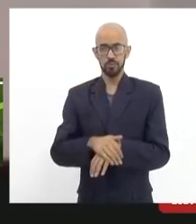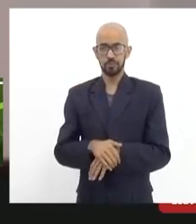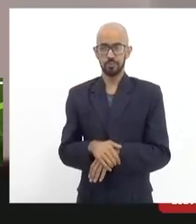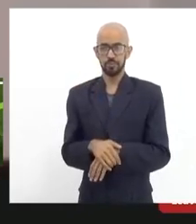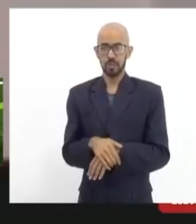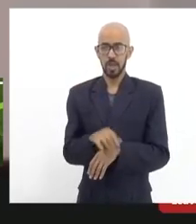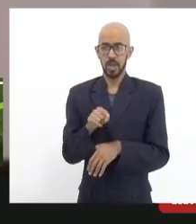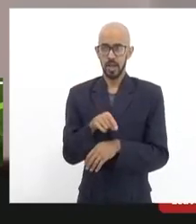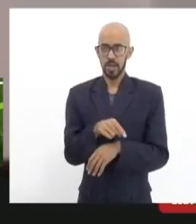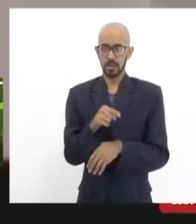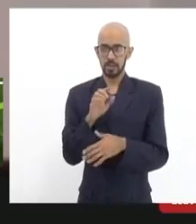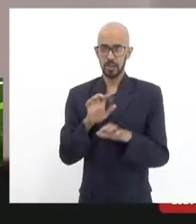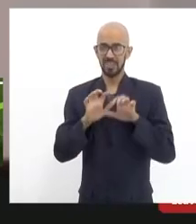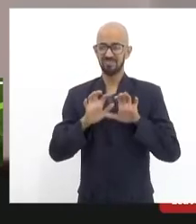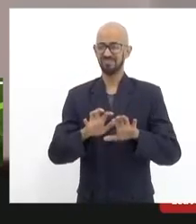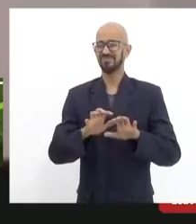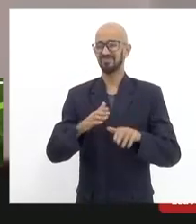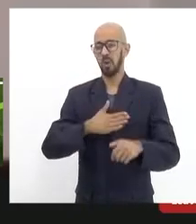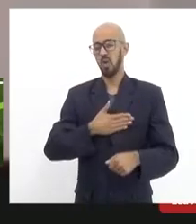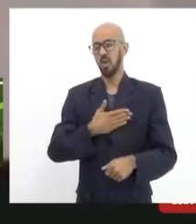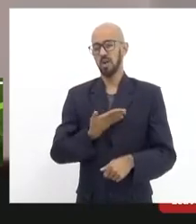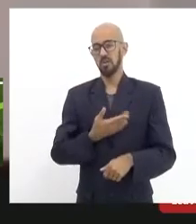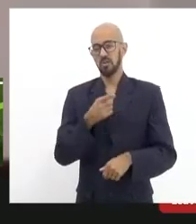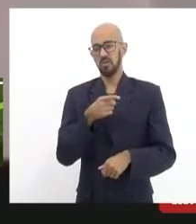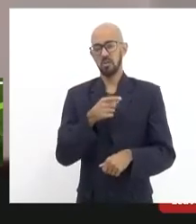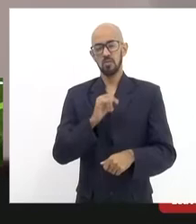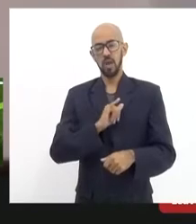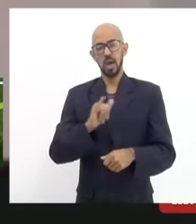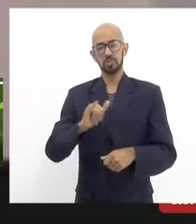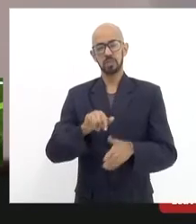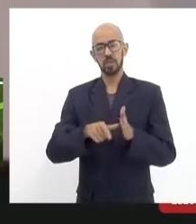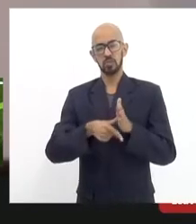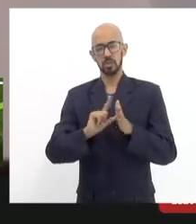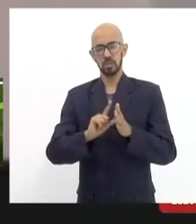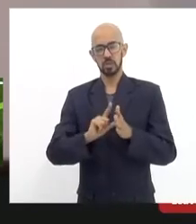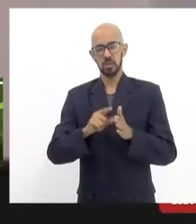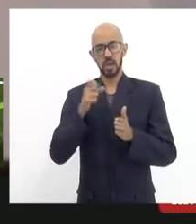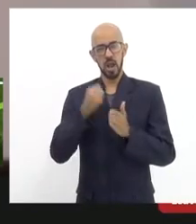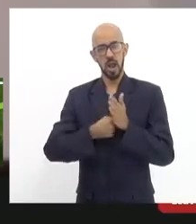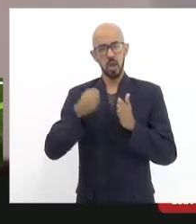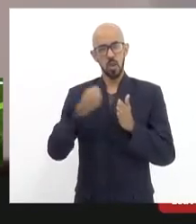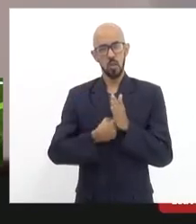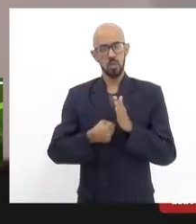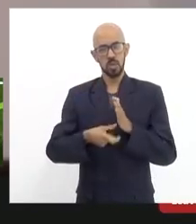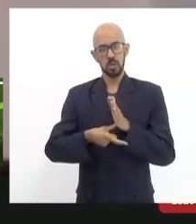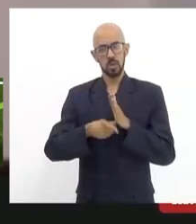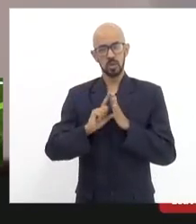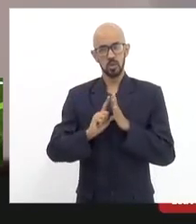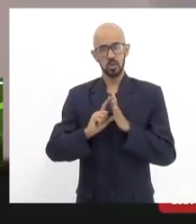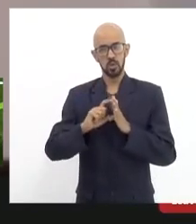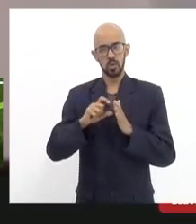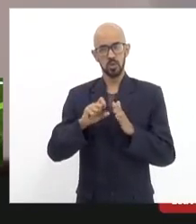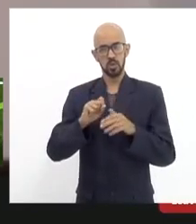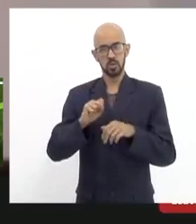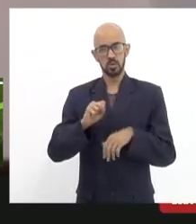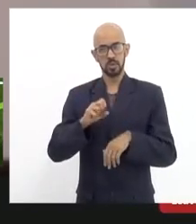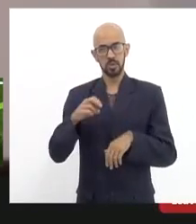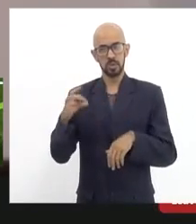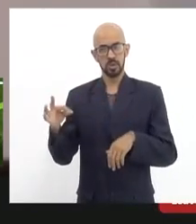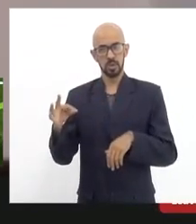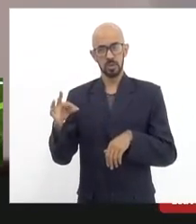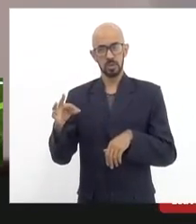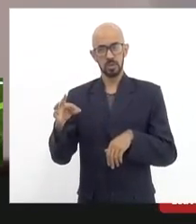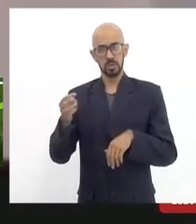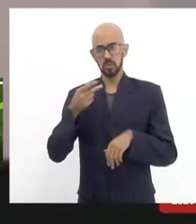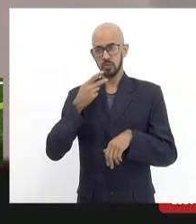tragédia ela marcou muito porque foi anunciada a luta anterior aqui de Santa Tereza de denunciar a